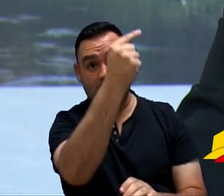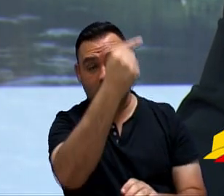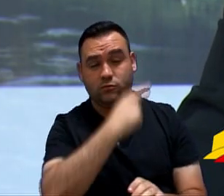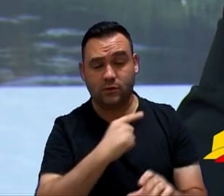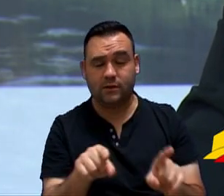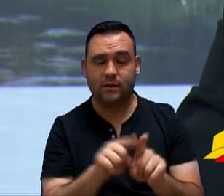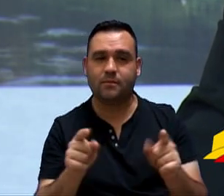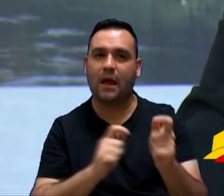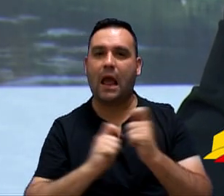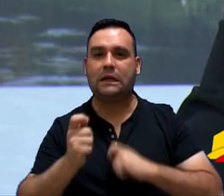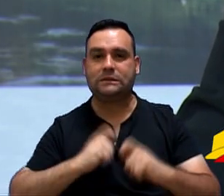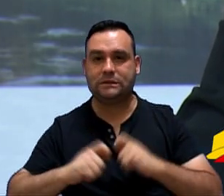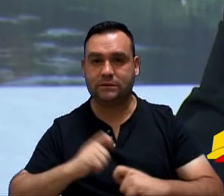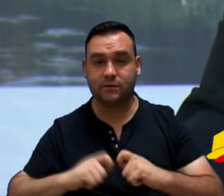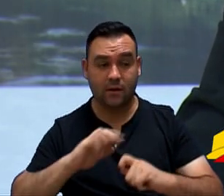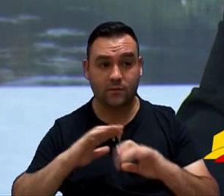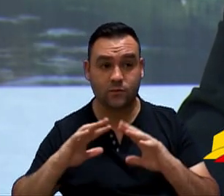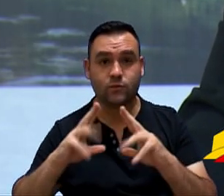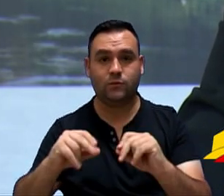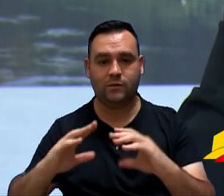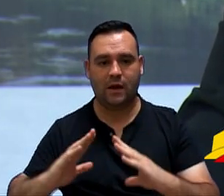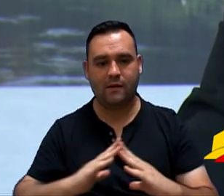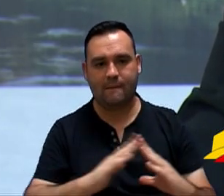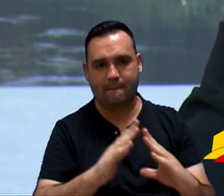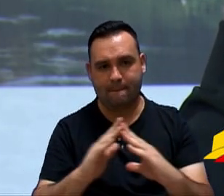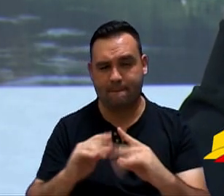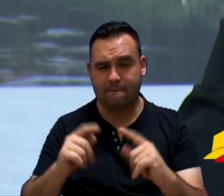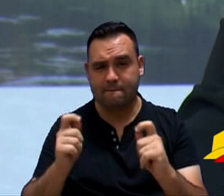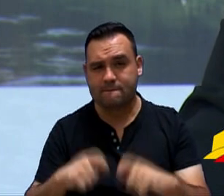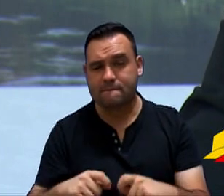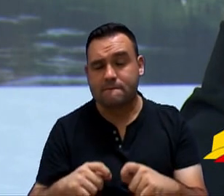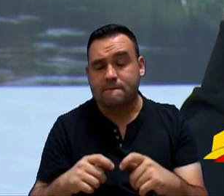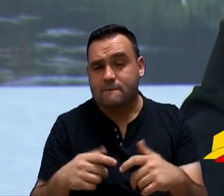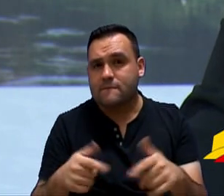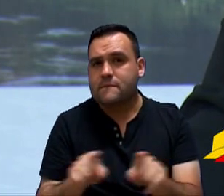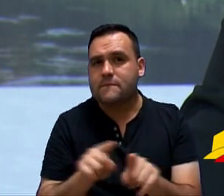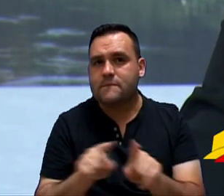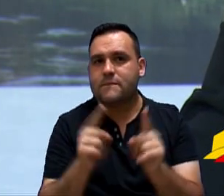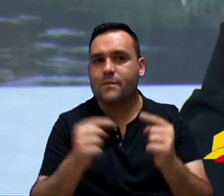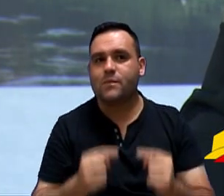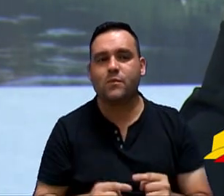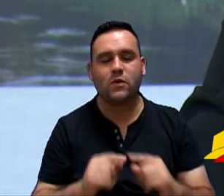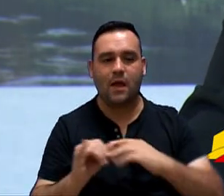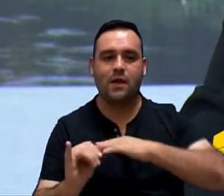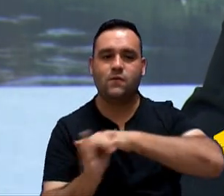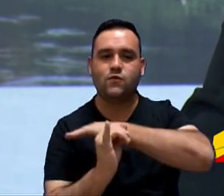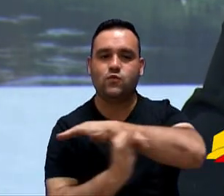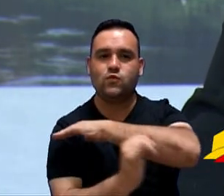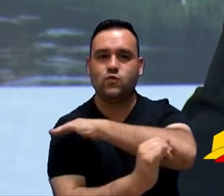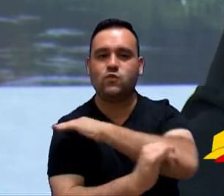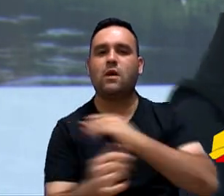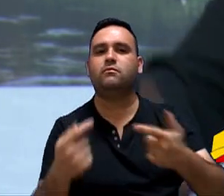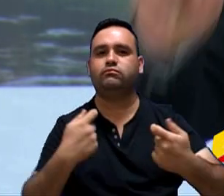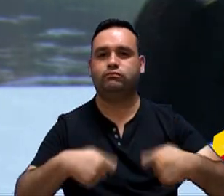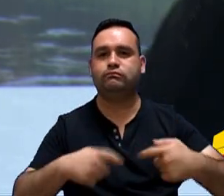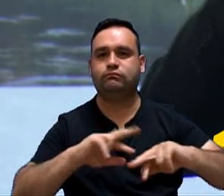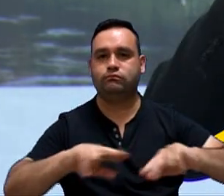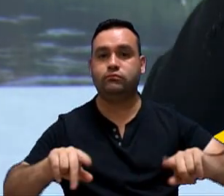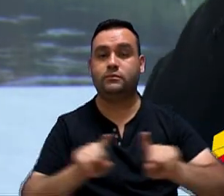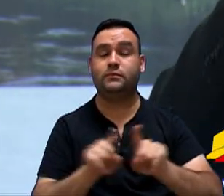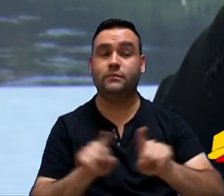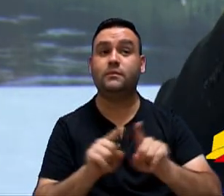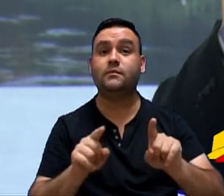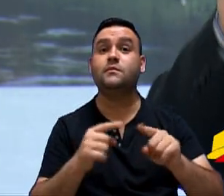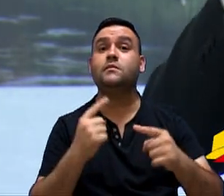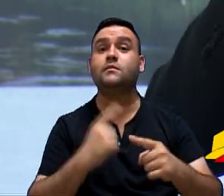nas economias das respectivas unidades habitacionais, incluindo toda a infraestrutura necessária, etc., a